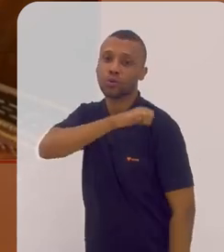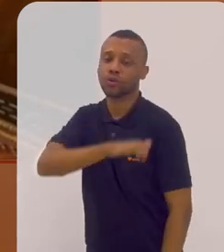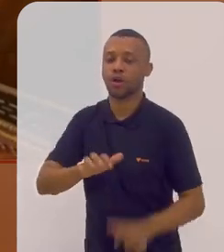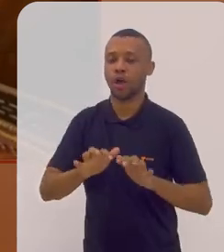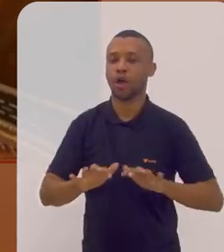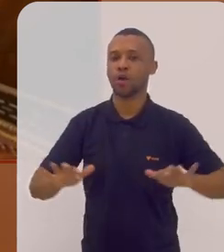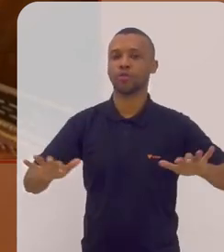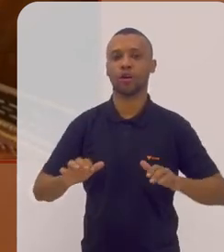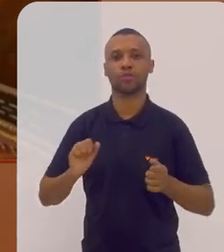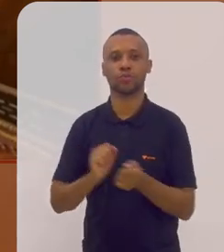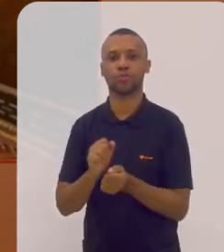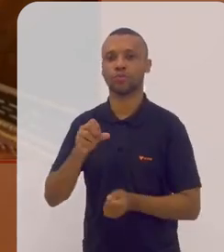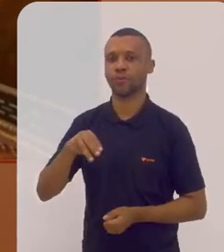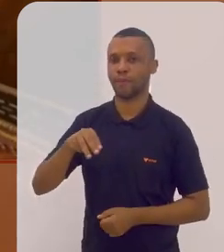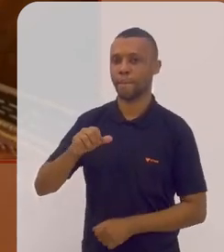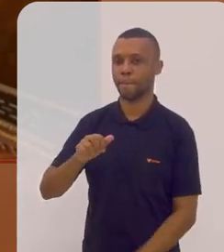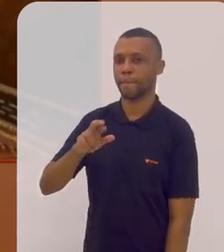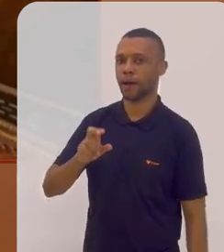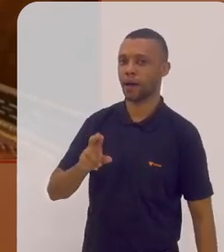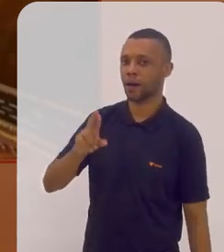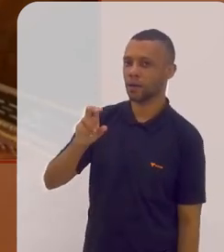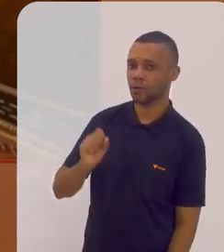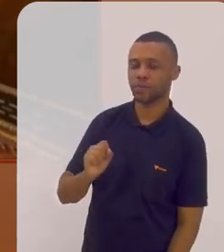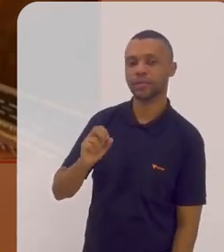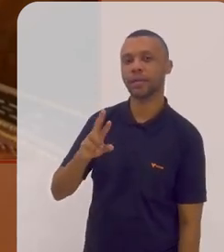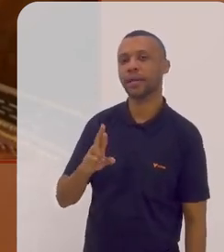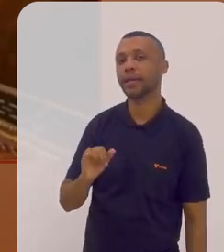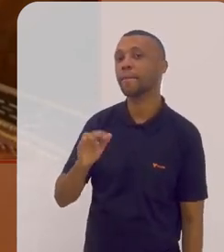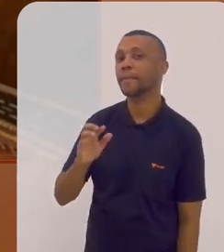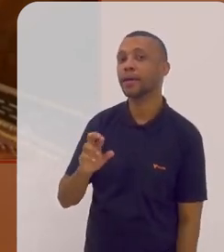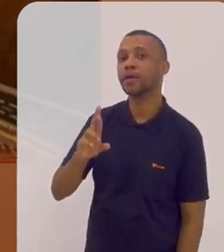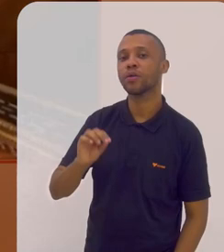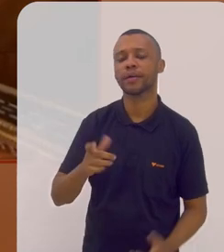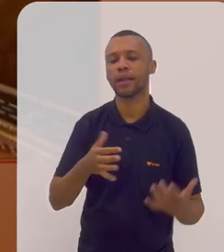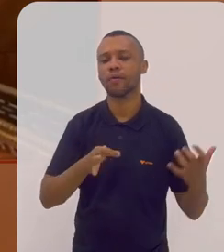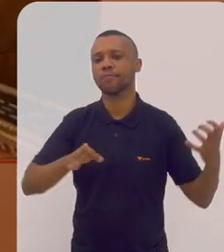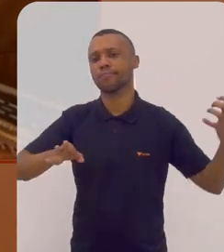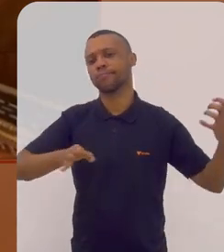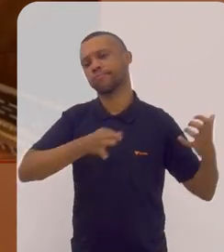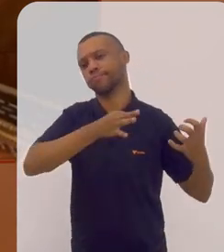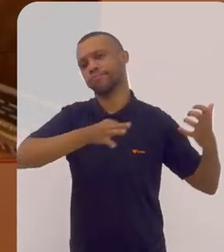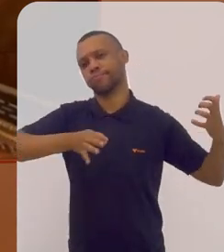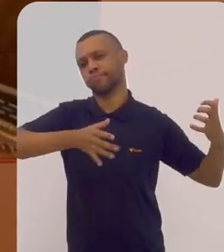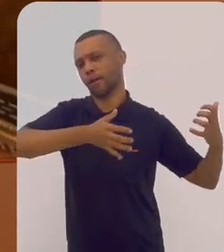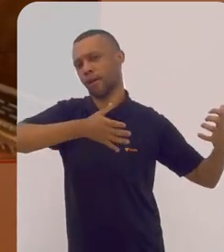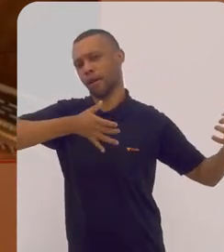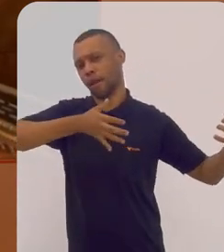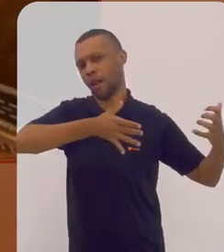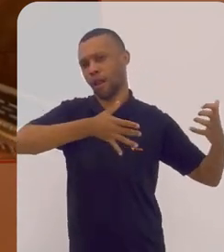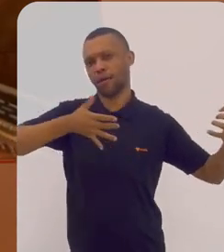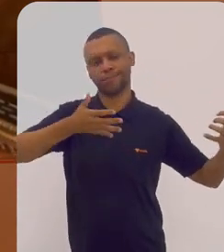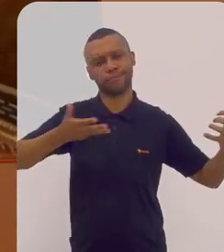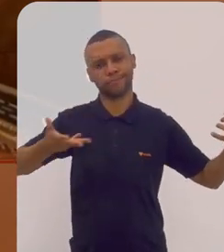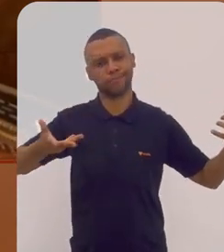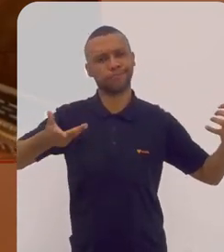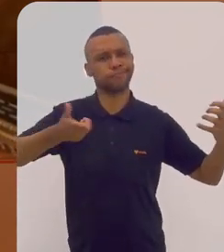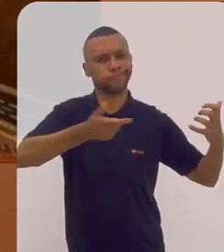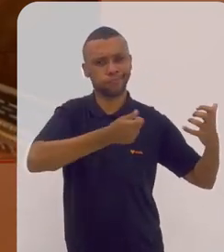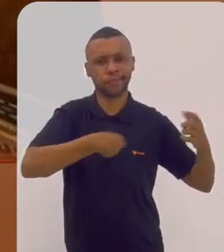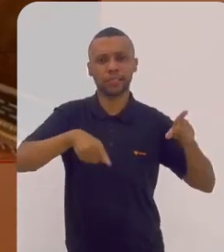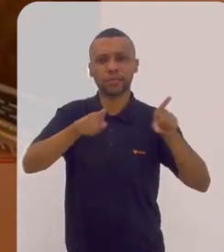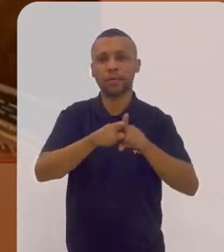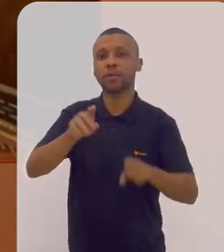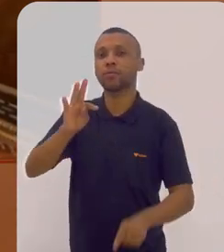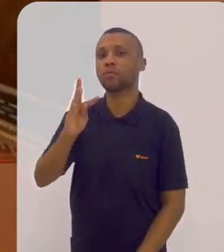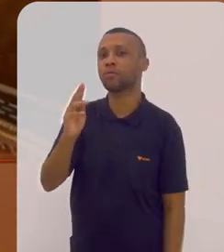aqui no Rio eu toco com com o Marcos Ribeiro que é um violoncelista extraordinário com quem já toquei muitas vezes e com o